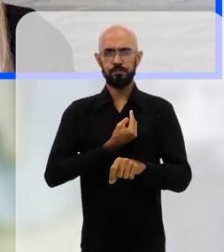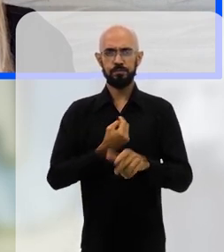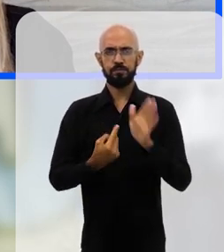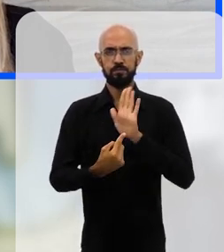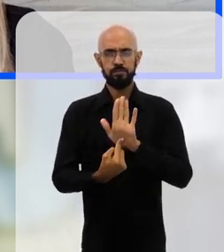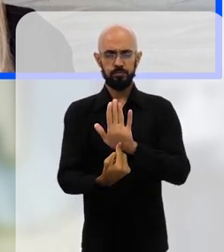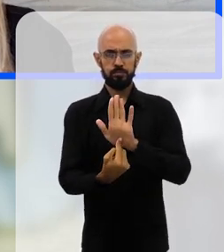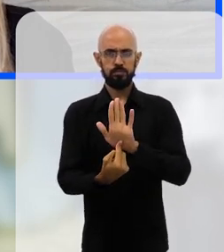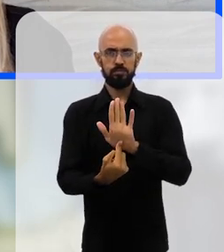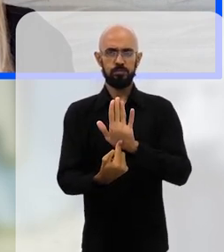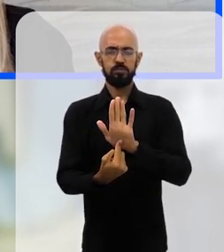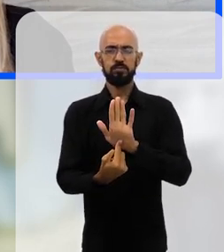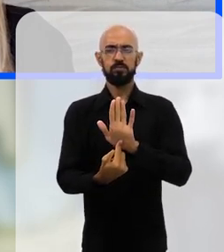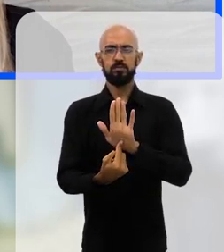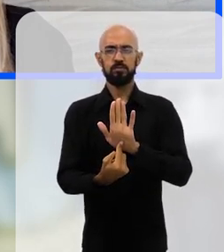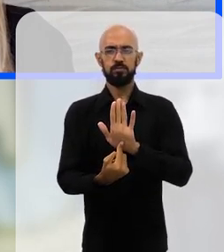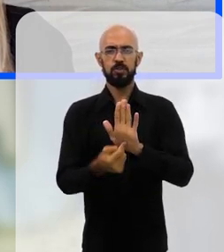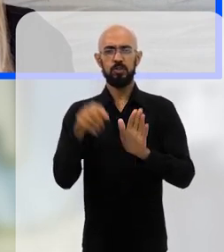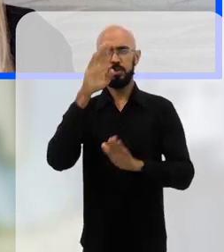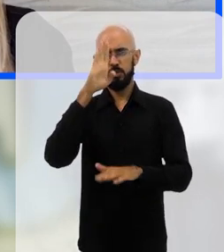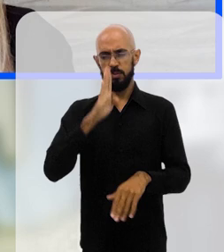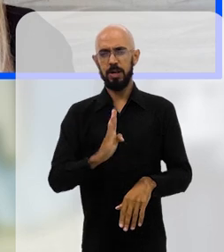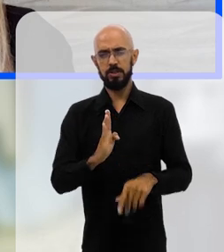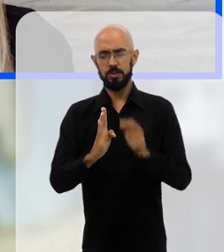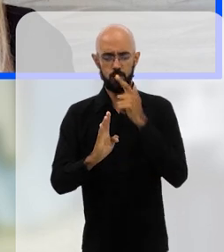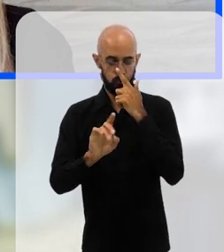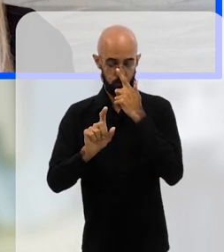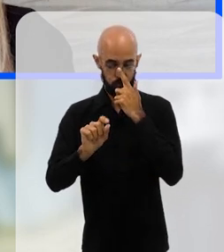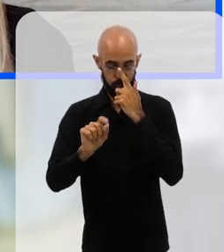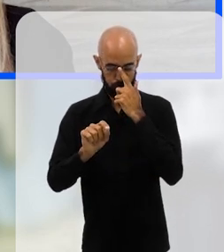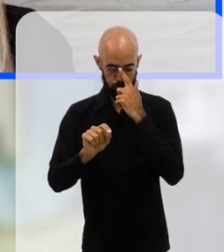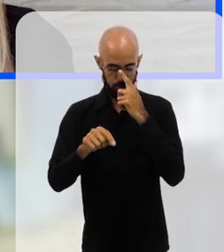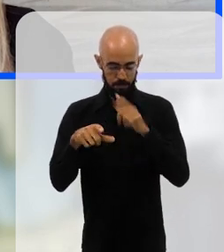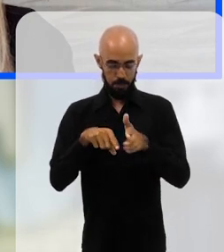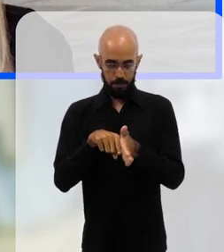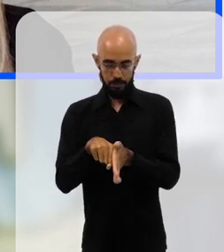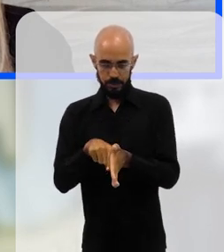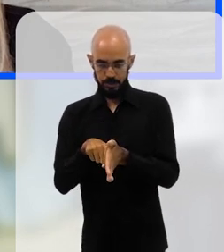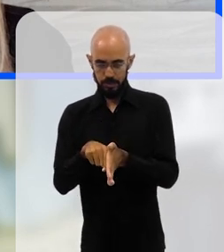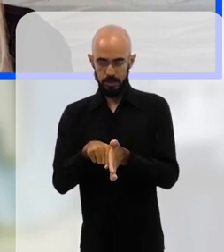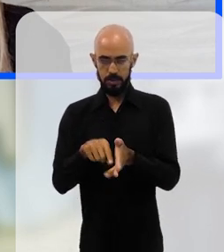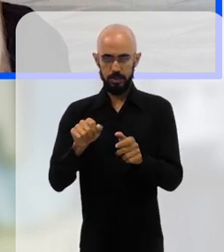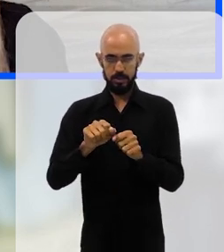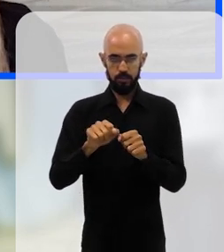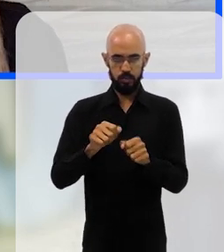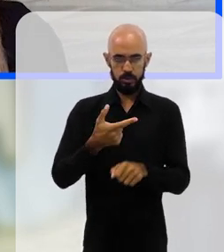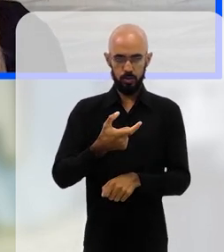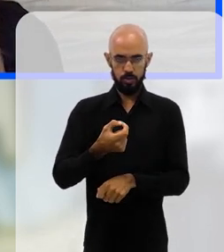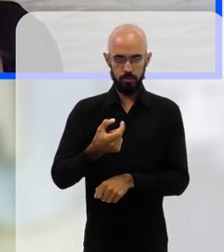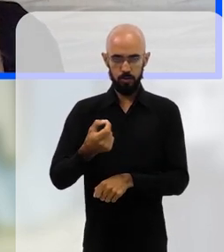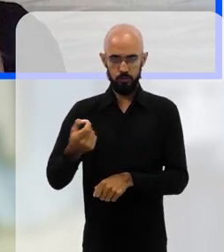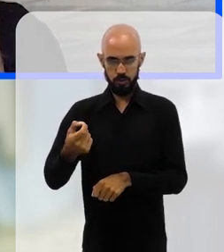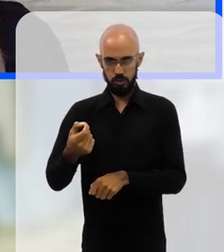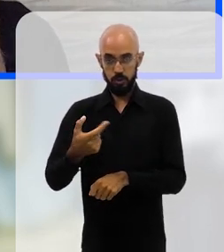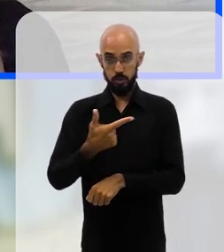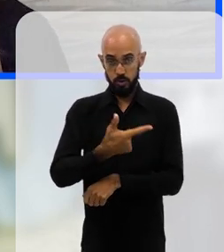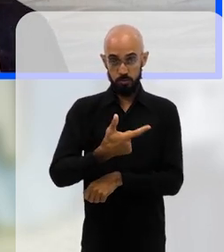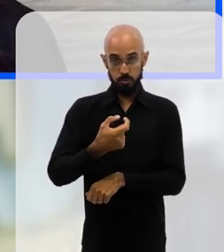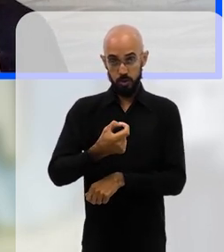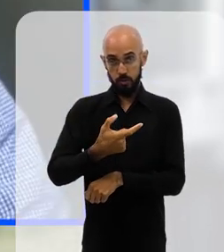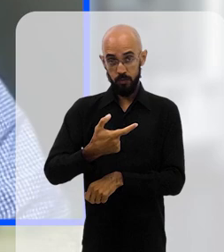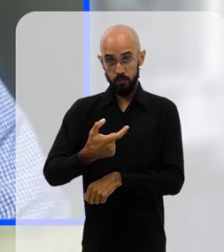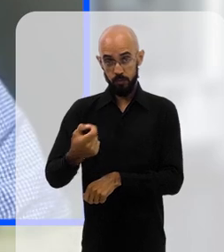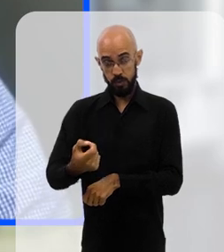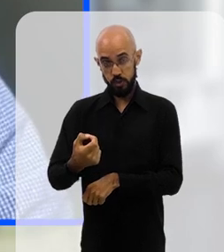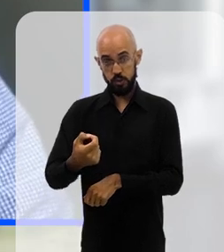o relatório traz um dado relacionado ao Brasil, uma pesquisa que foi realizada em 2020 mostrando